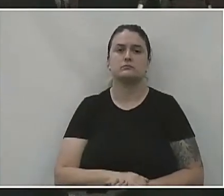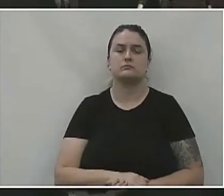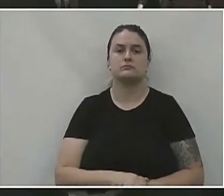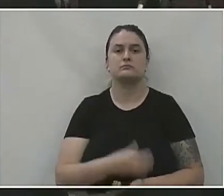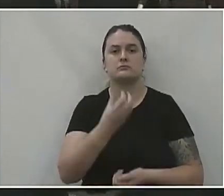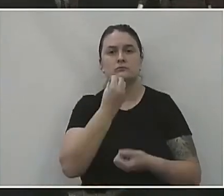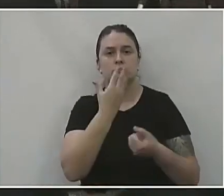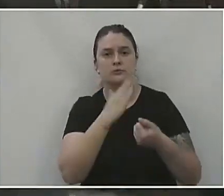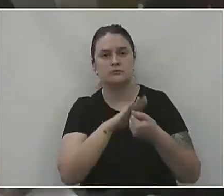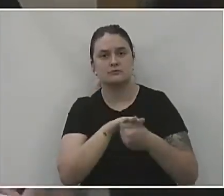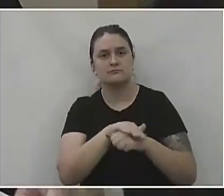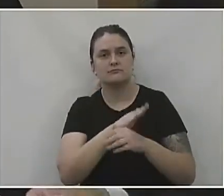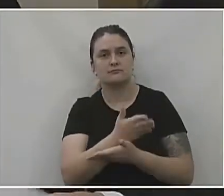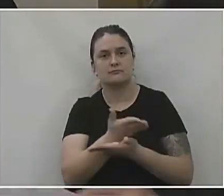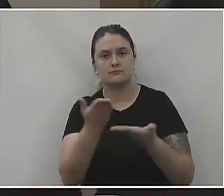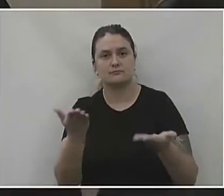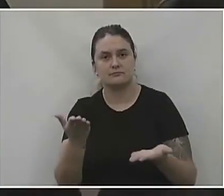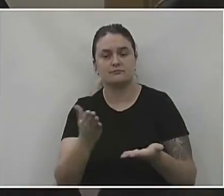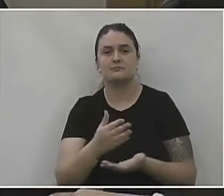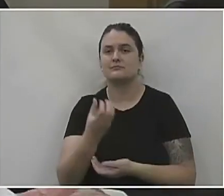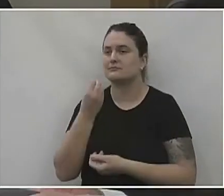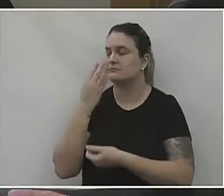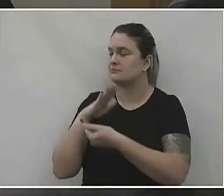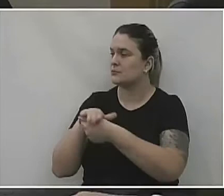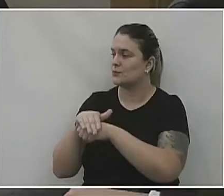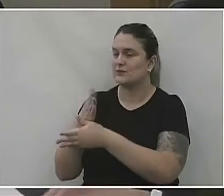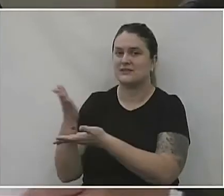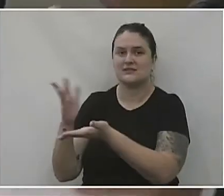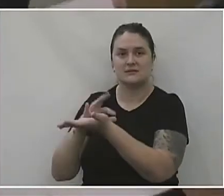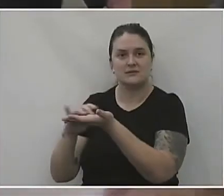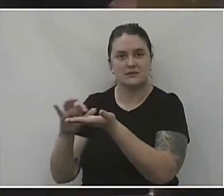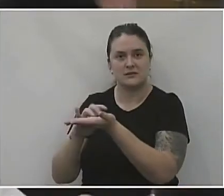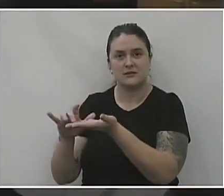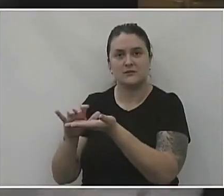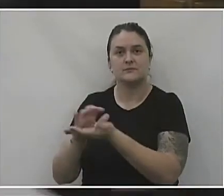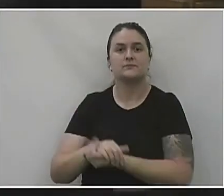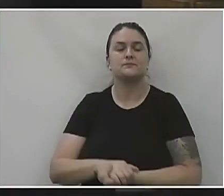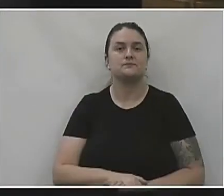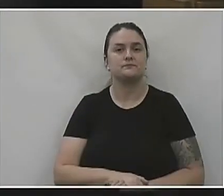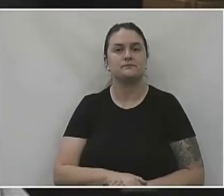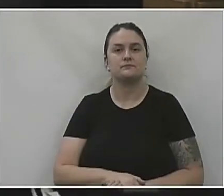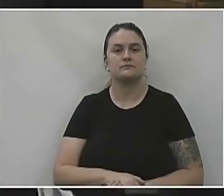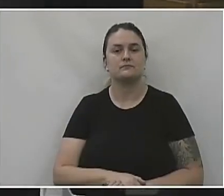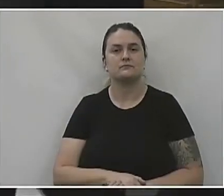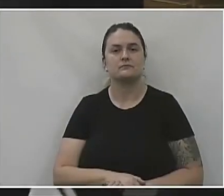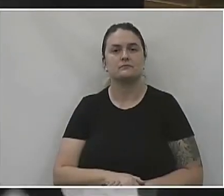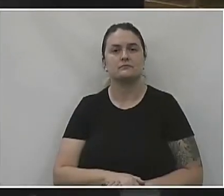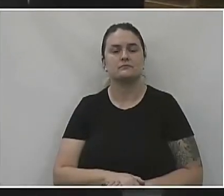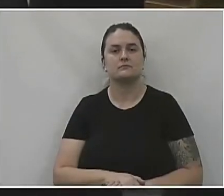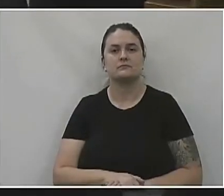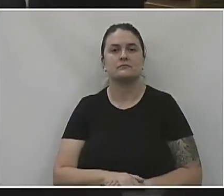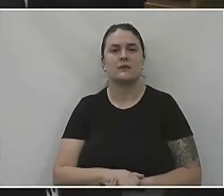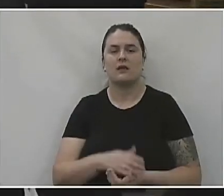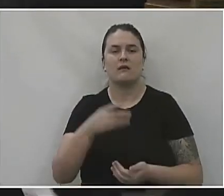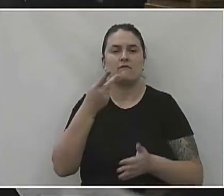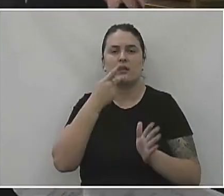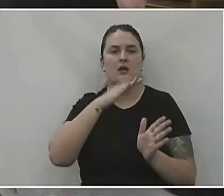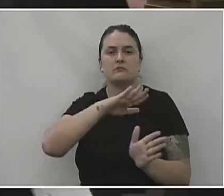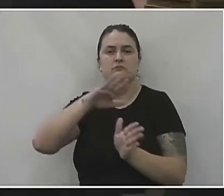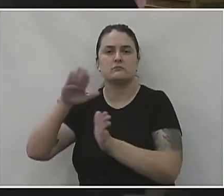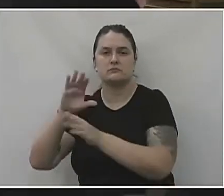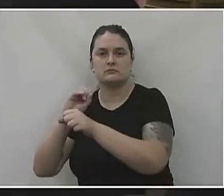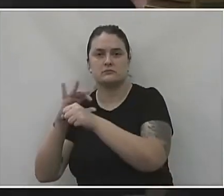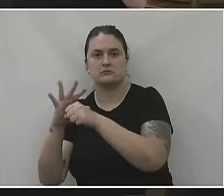Boa noite, a todos. Boa noite, secretário. Fugindo um pouco na questão do COVID,